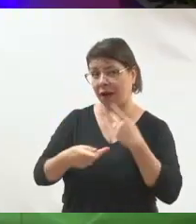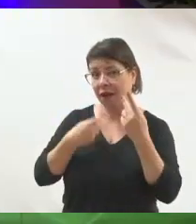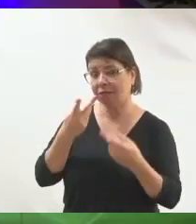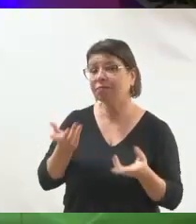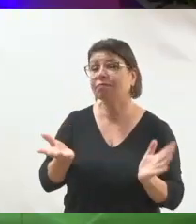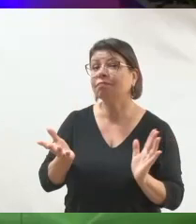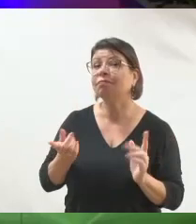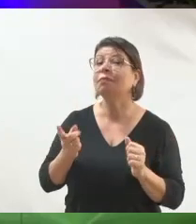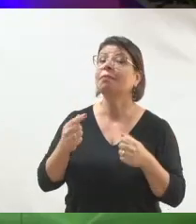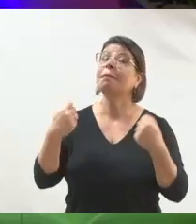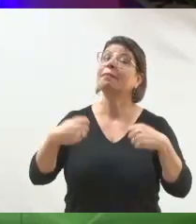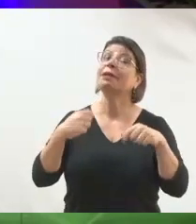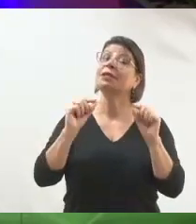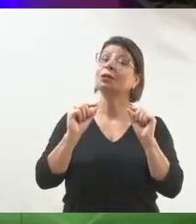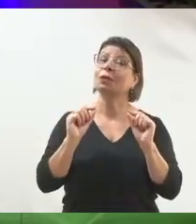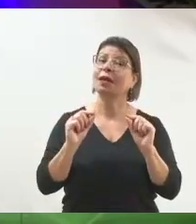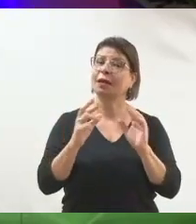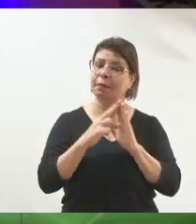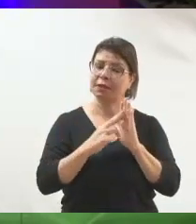a gente precisa?